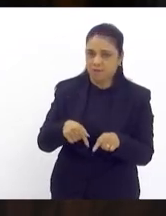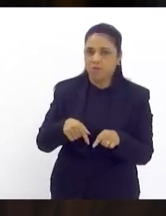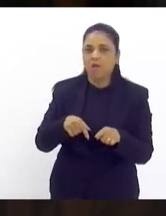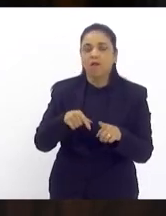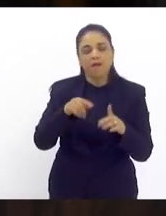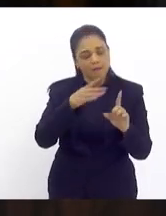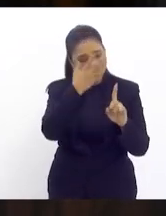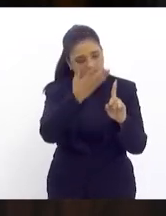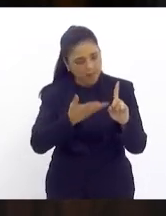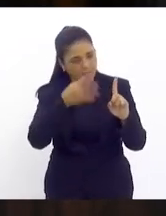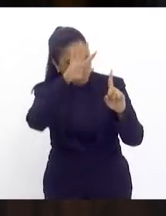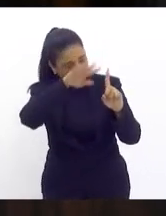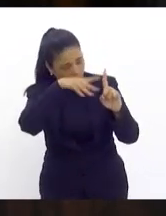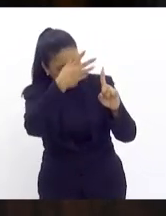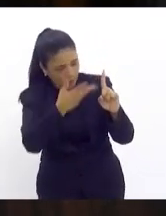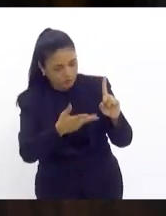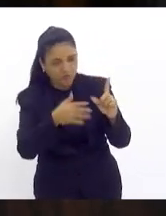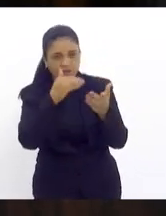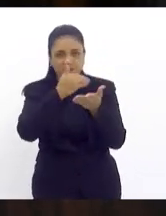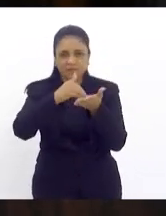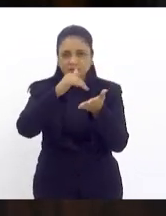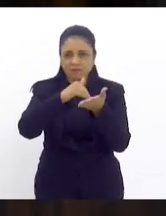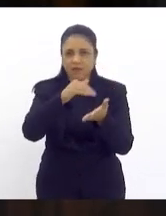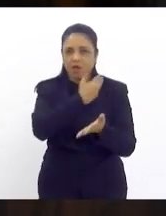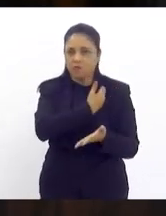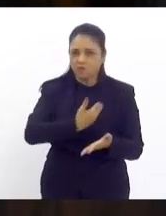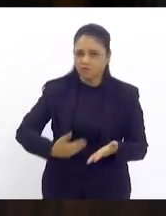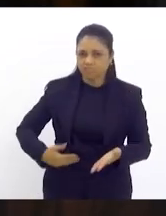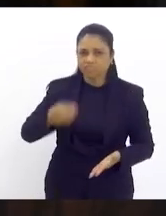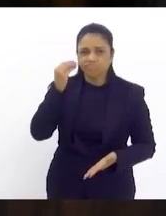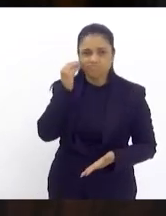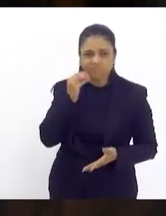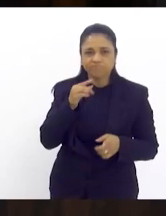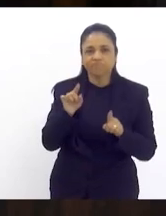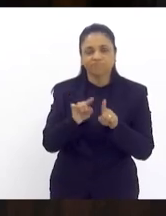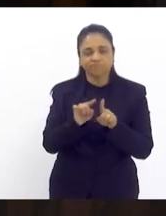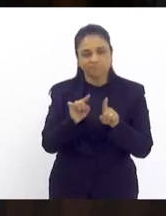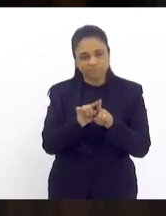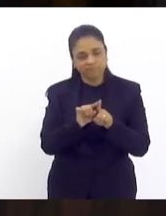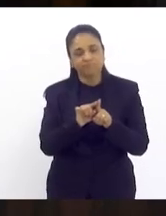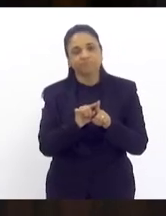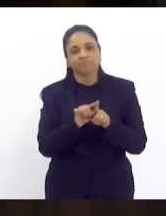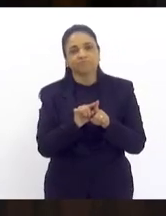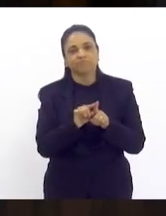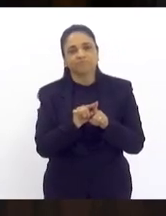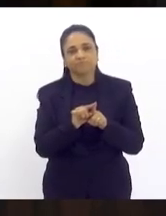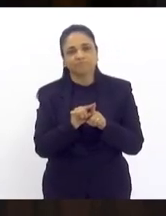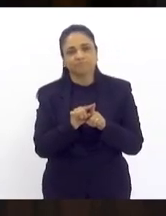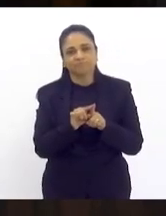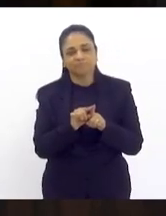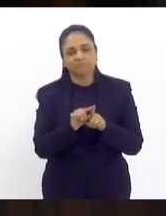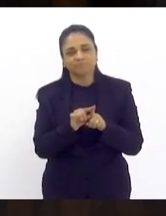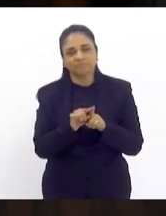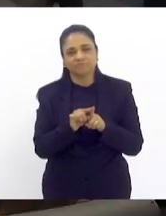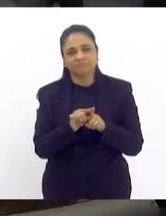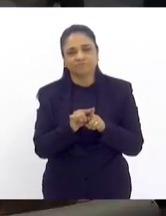elogiando o nosso secretário o nosso governador Cláudio Castro tá bom